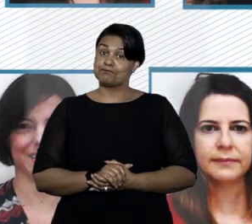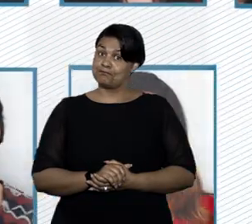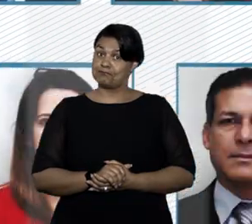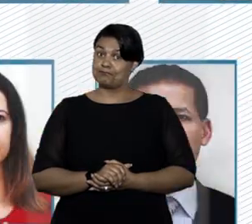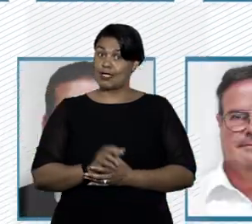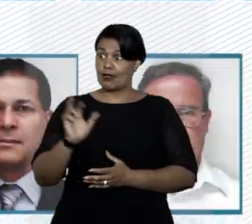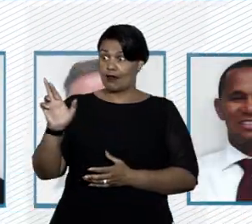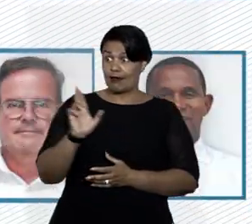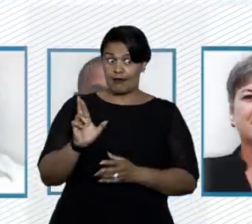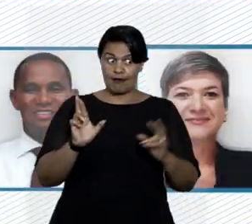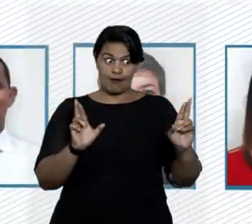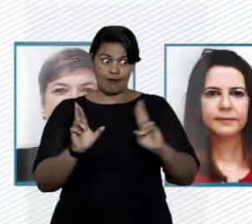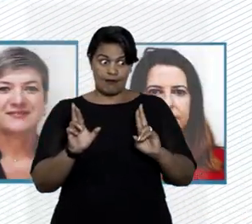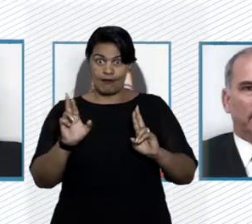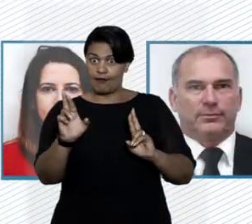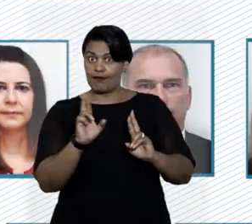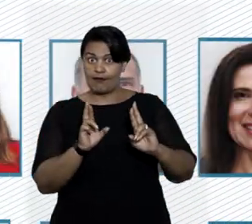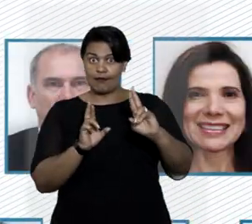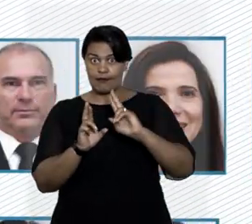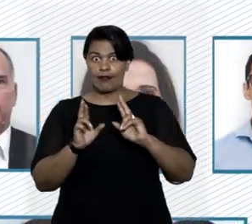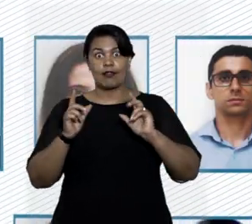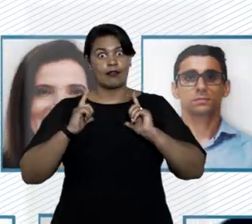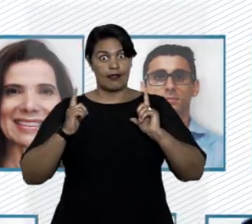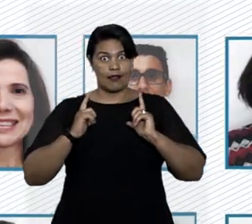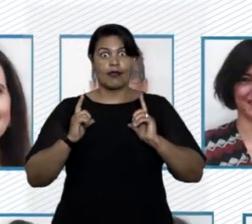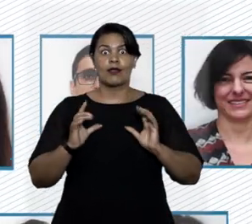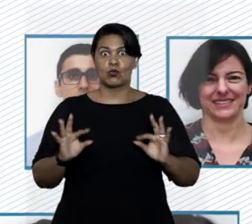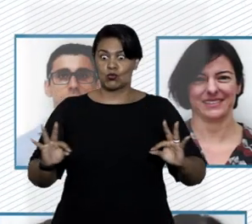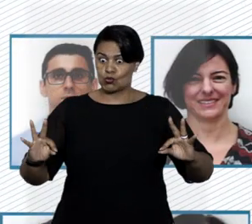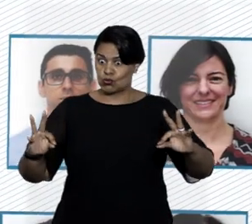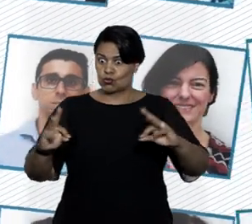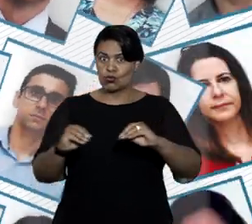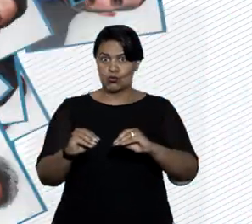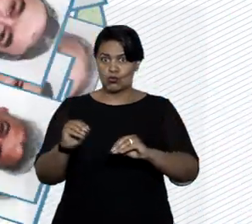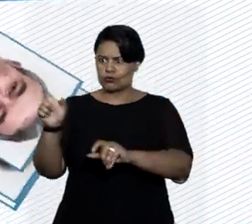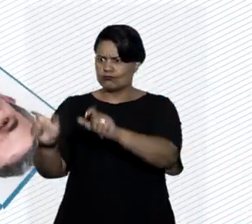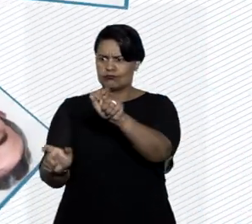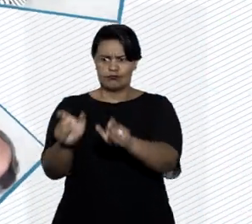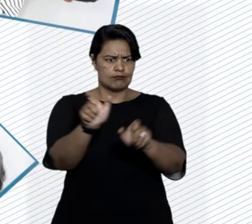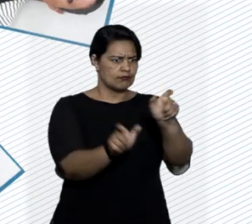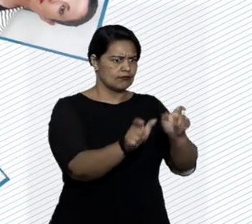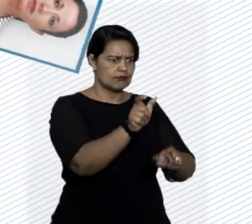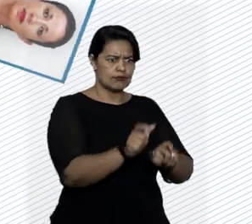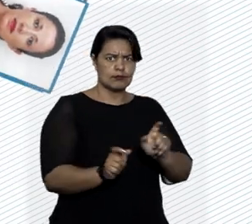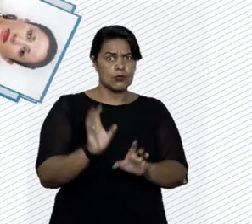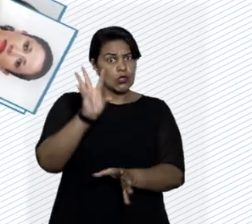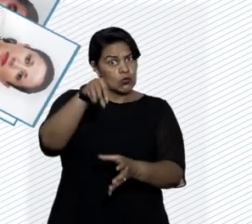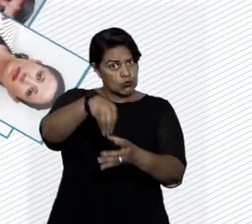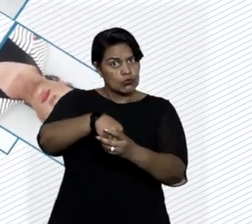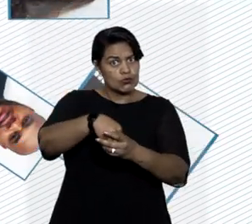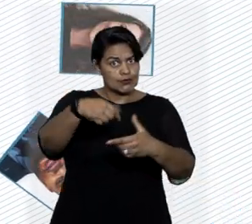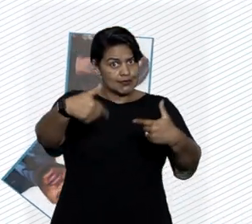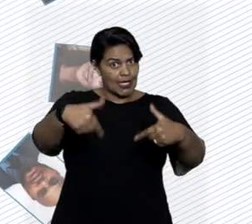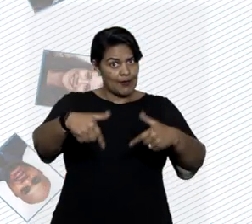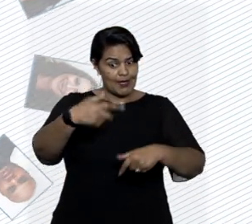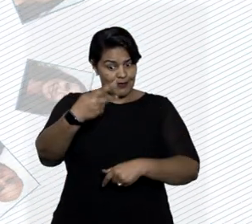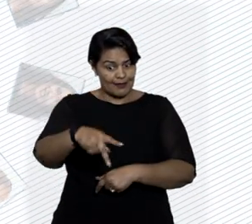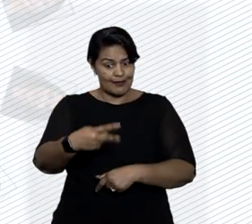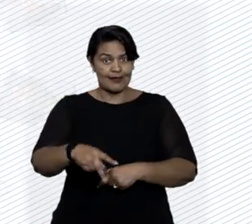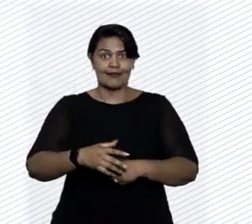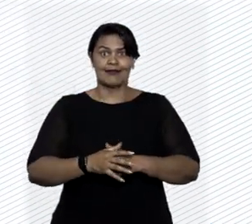E as respostas vêm de todos os cantos da Corte, das pessoas que formam o Tribunal da Cidadania.